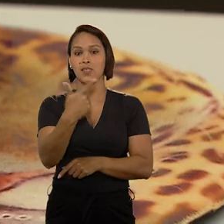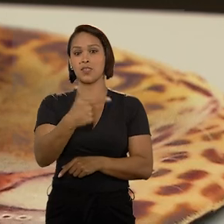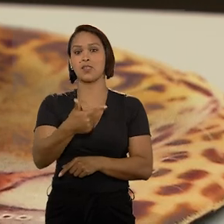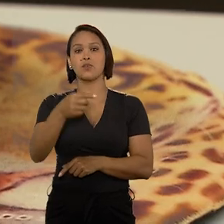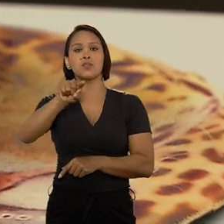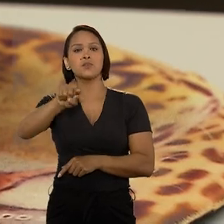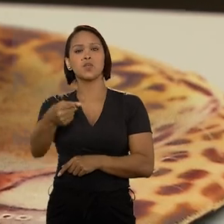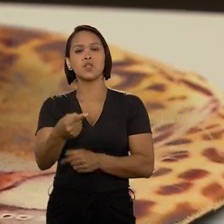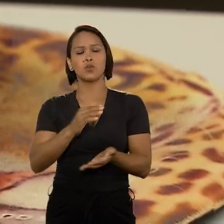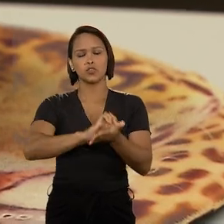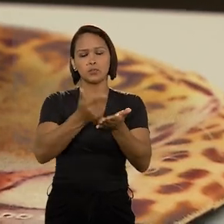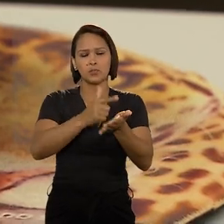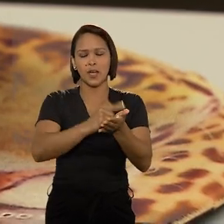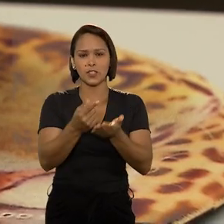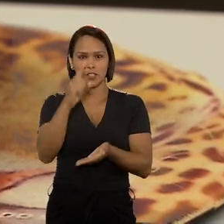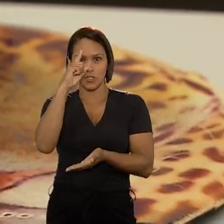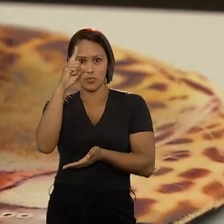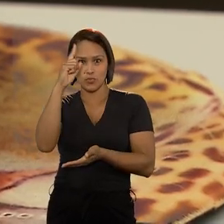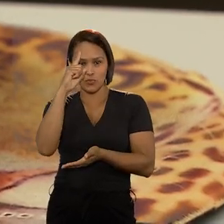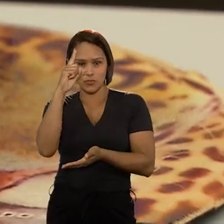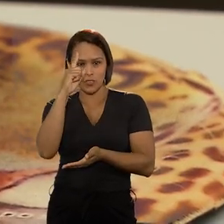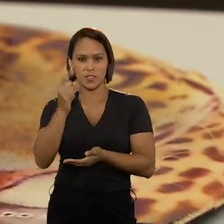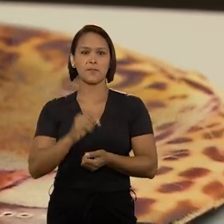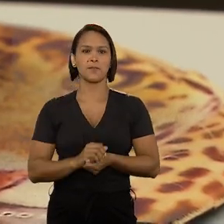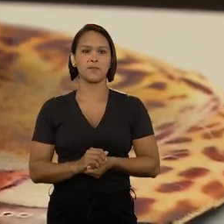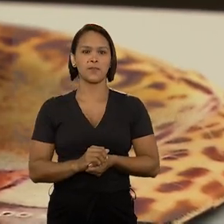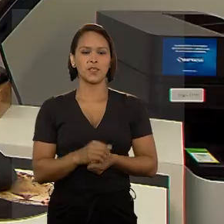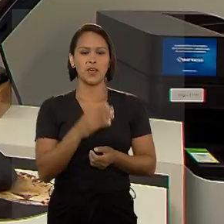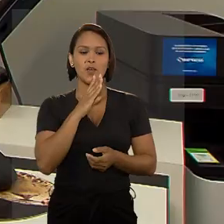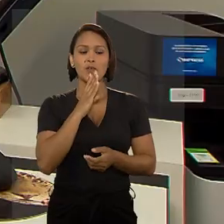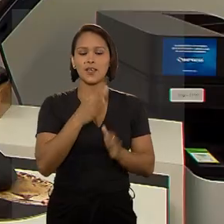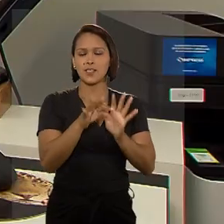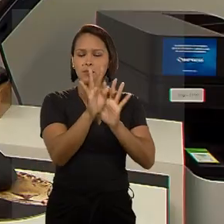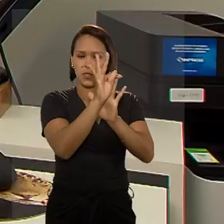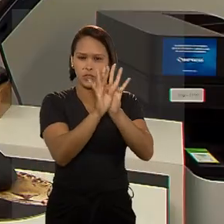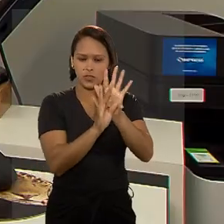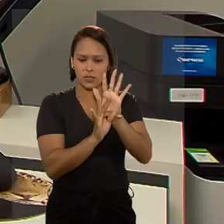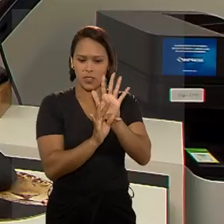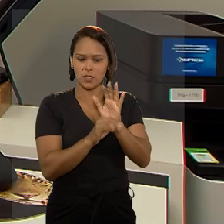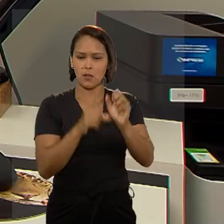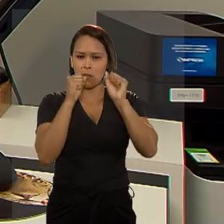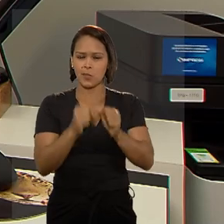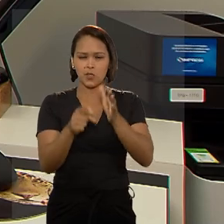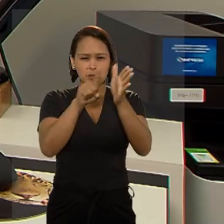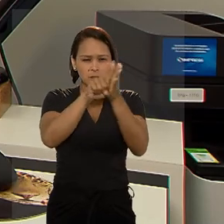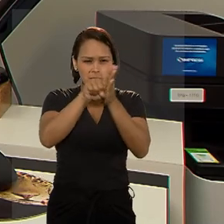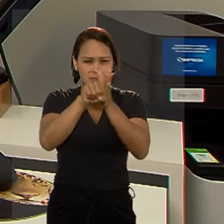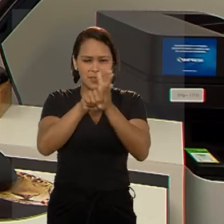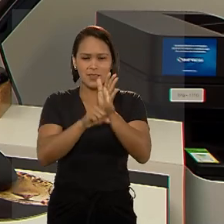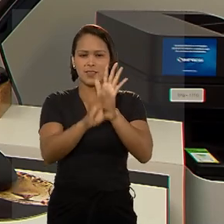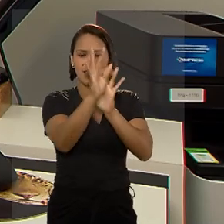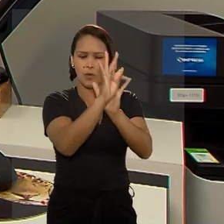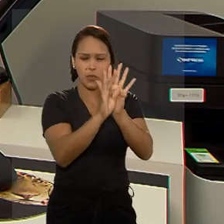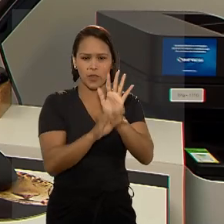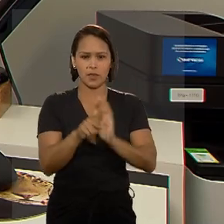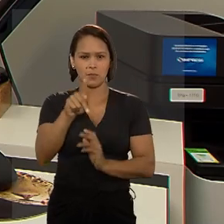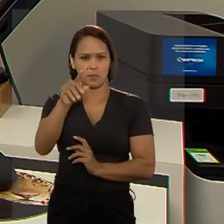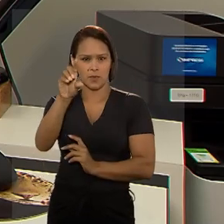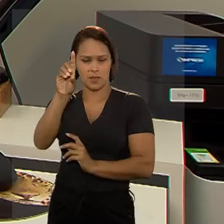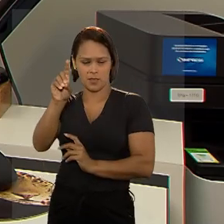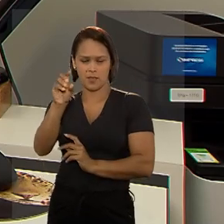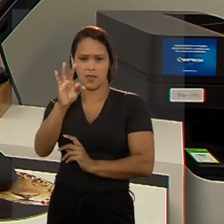meio a dois milhões de páginas por dia. Com o reconhecimento de texto, a gente pode pesquisar textualmente um